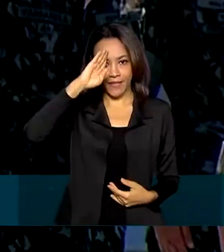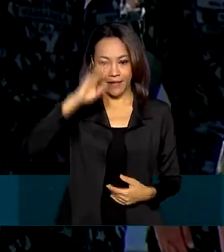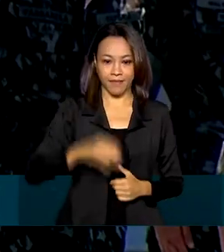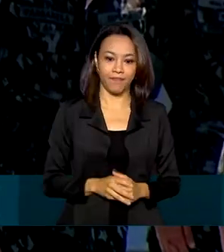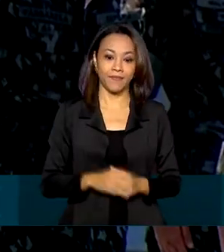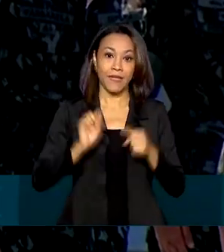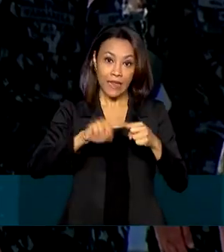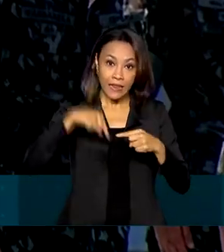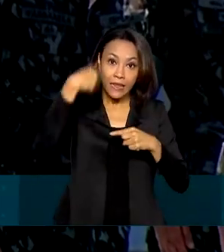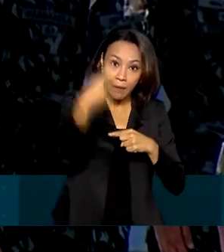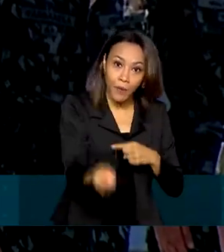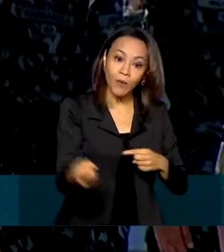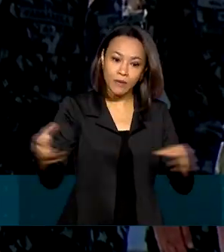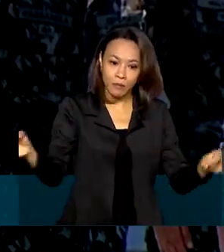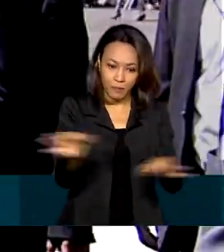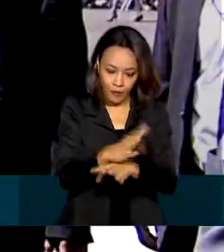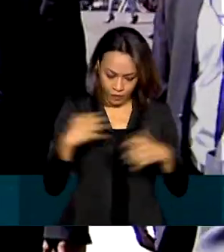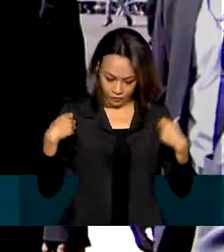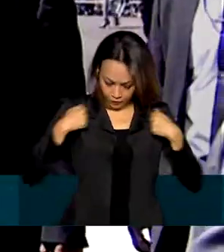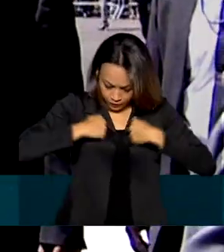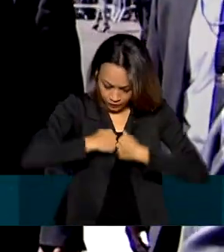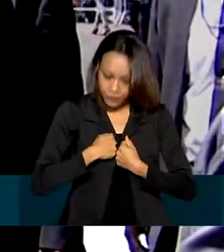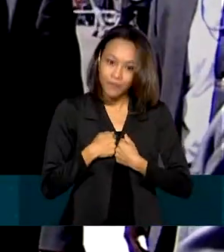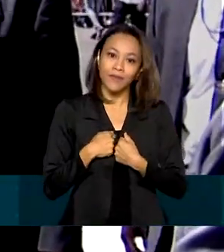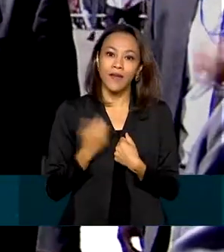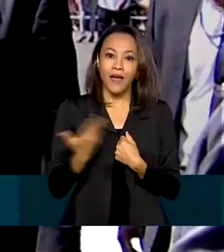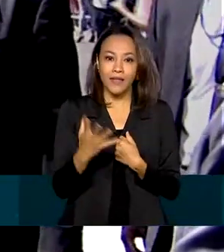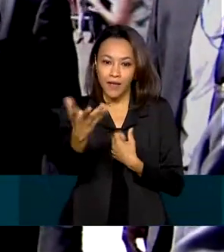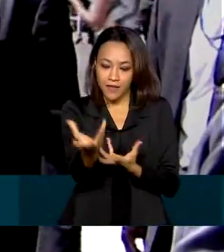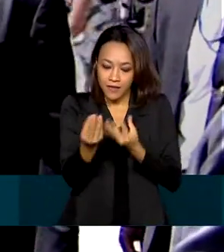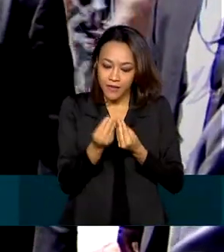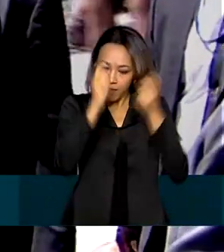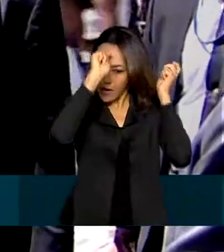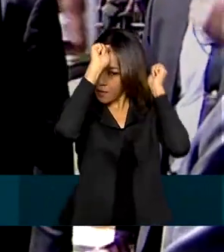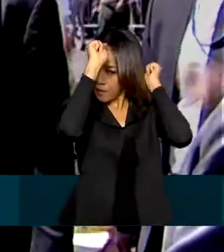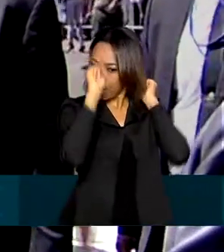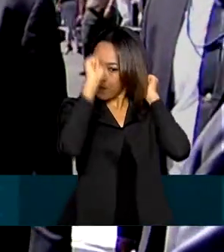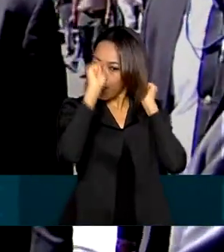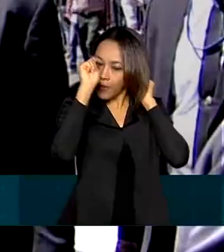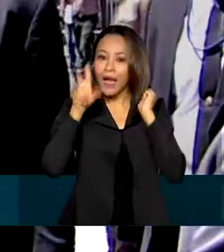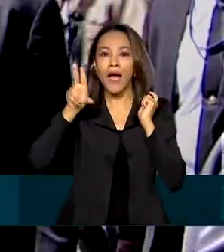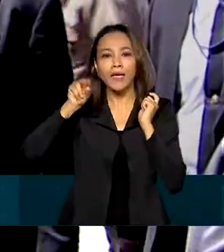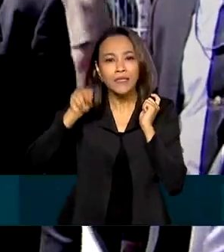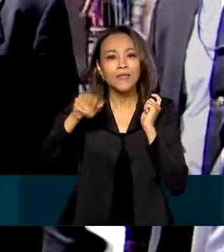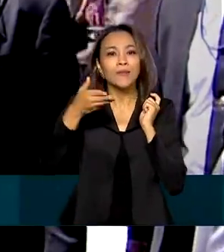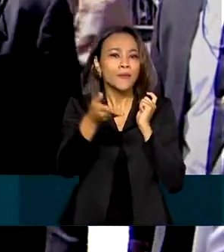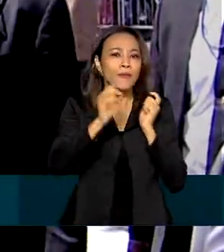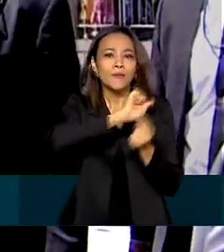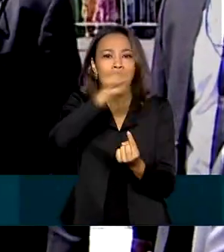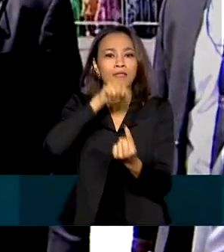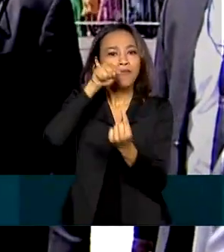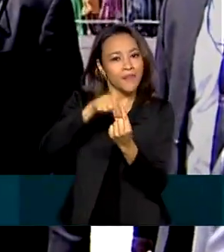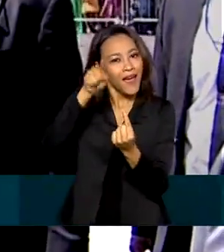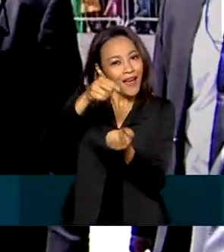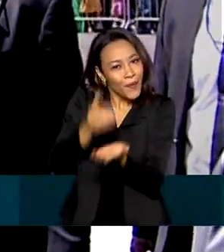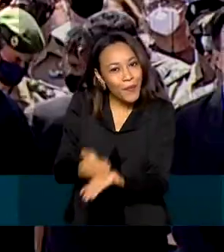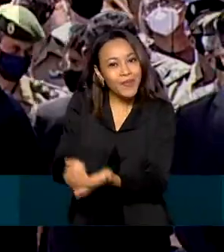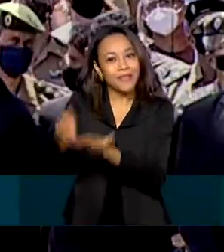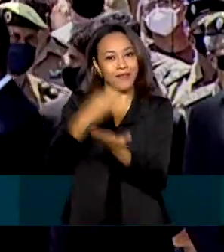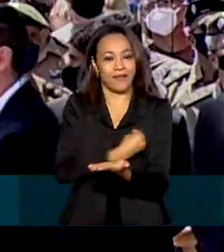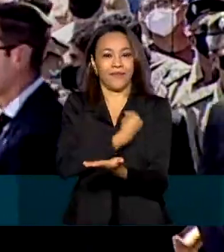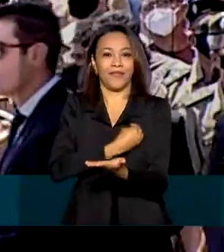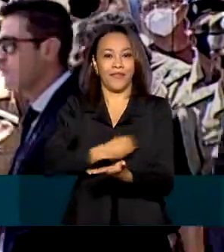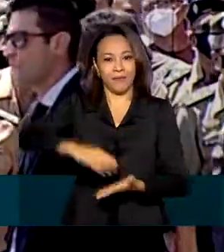Depois, já com a farda camuflada, recebem a boina na cor azul ferrete, símbolo da iniciação na vida militar.